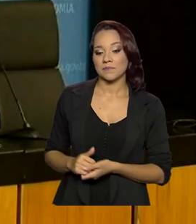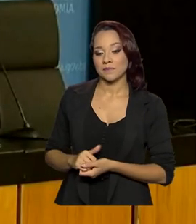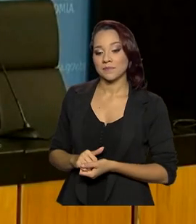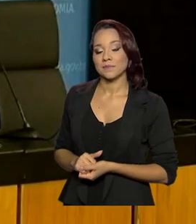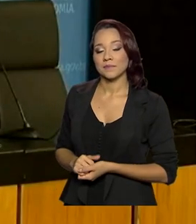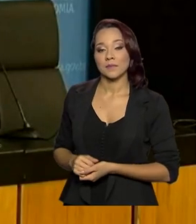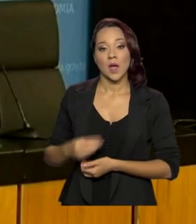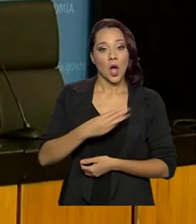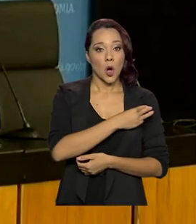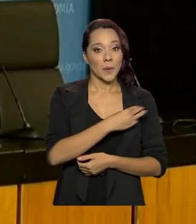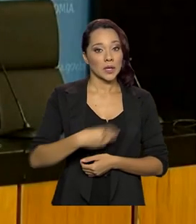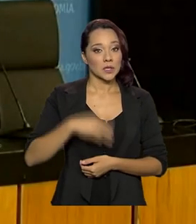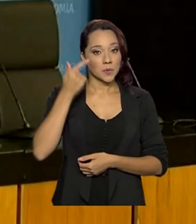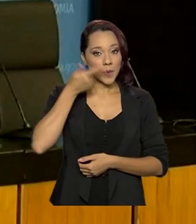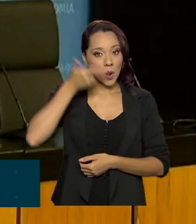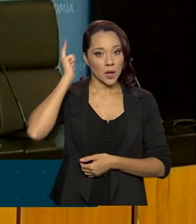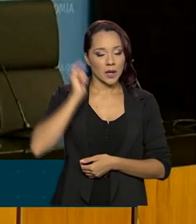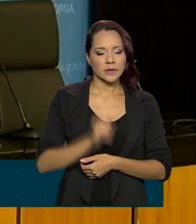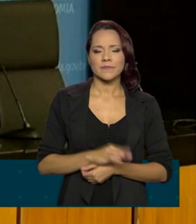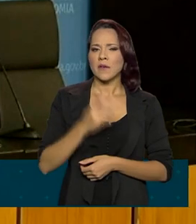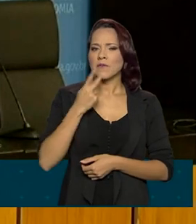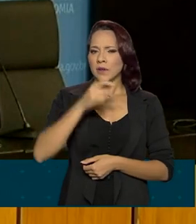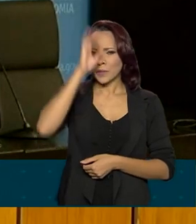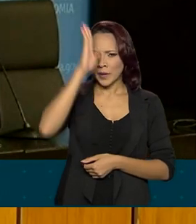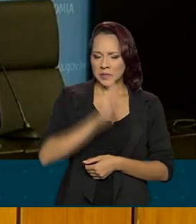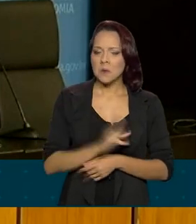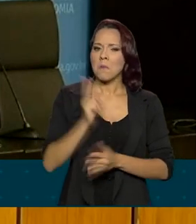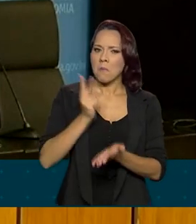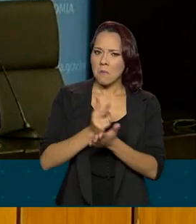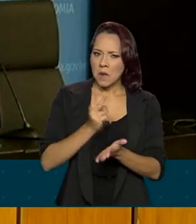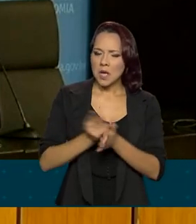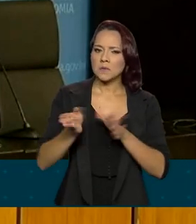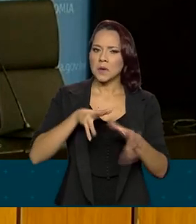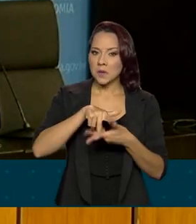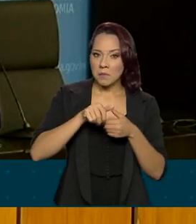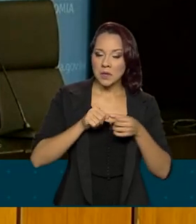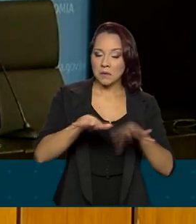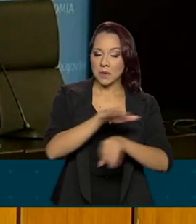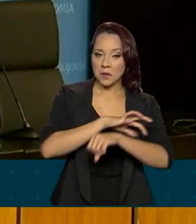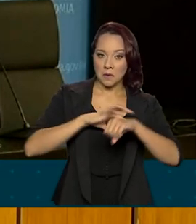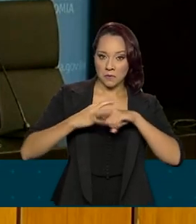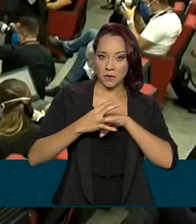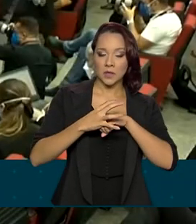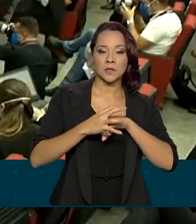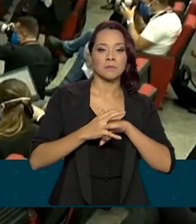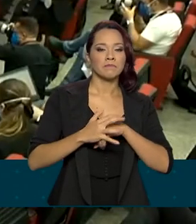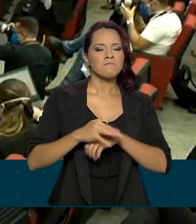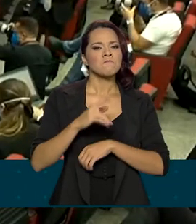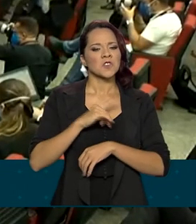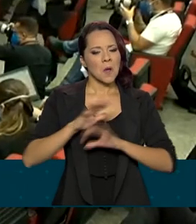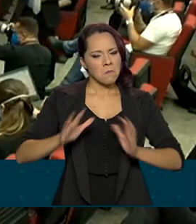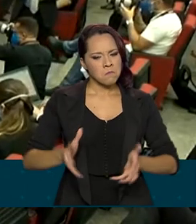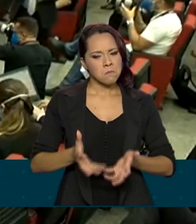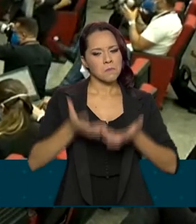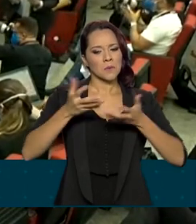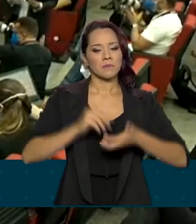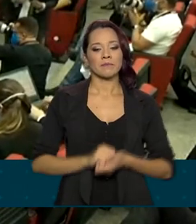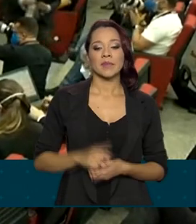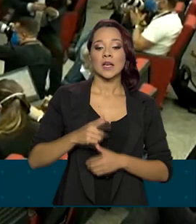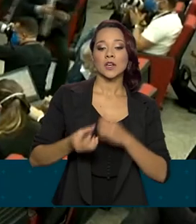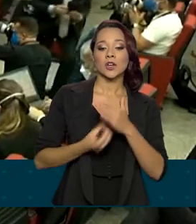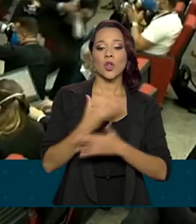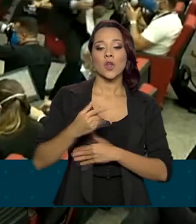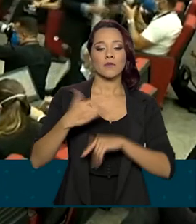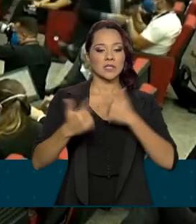O ministro Paulo Guedes disse que o Brasil, mesmo com a pandemia de covid-19, se reergueu, criou